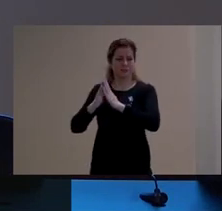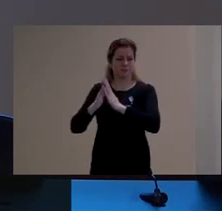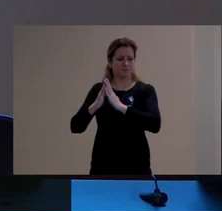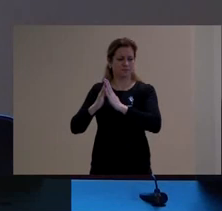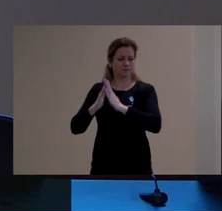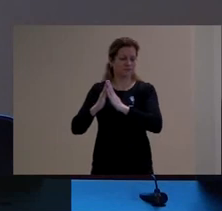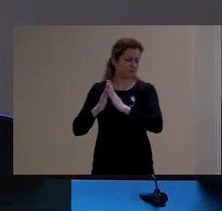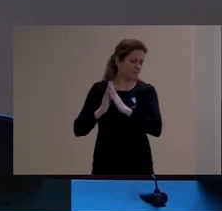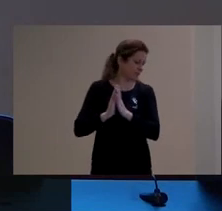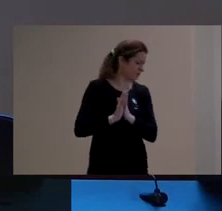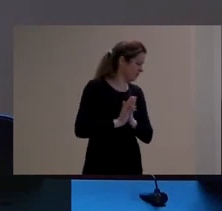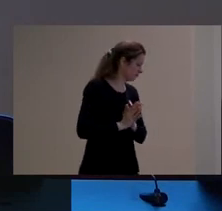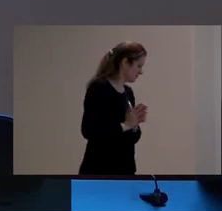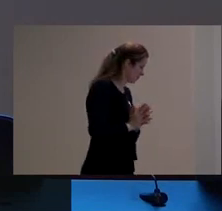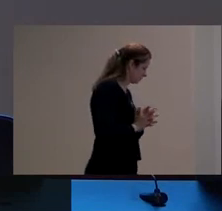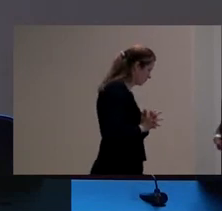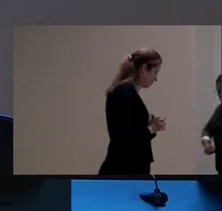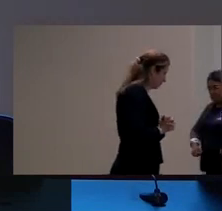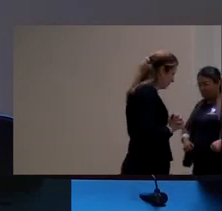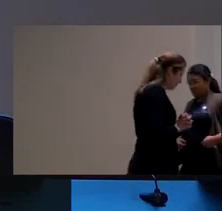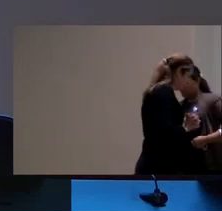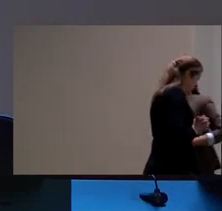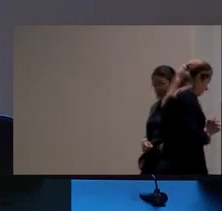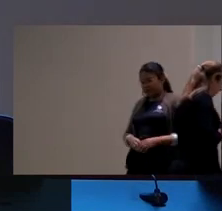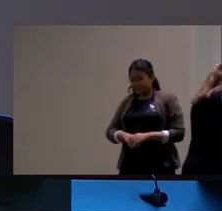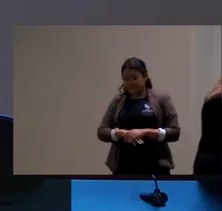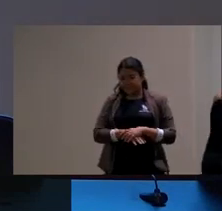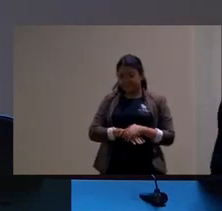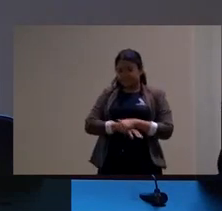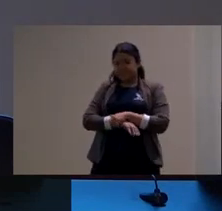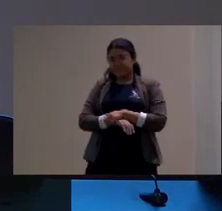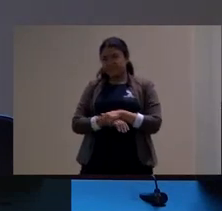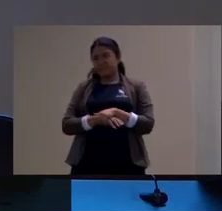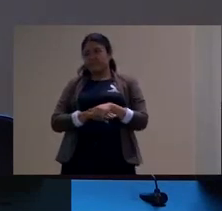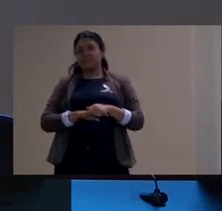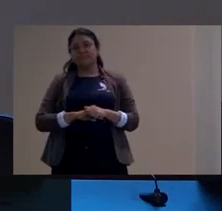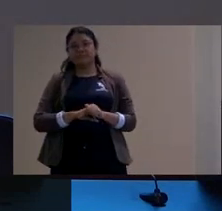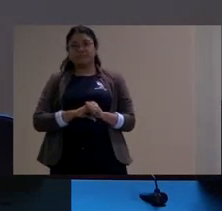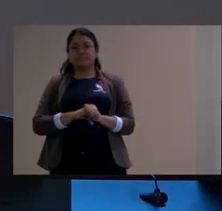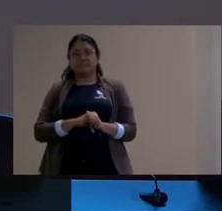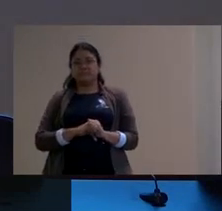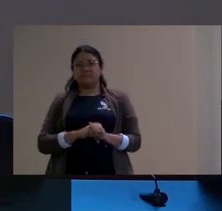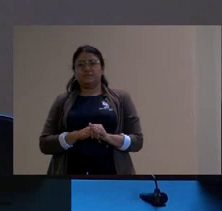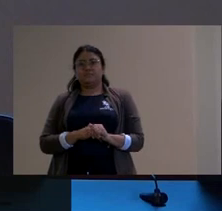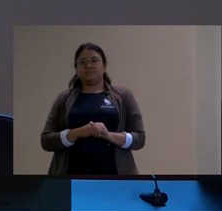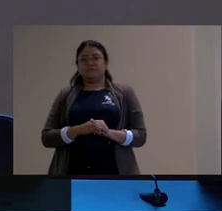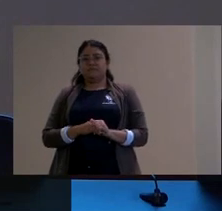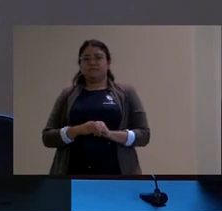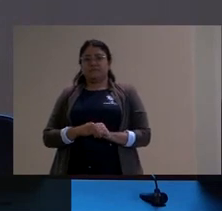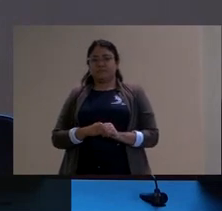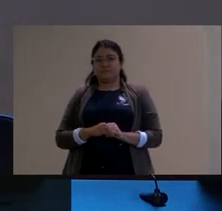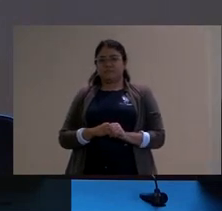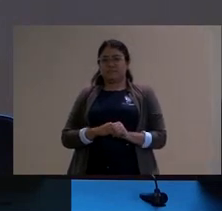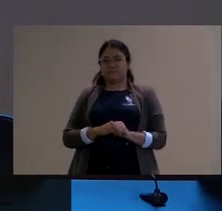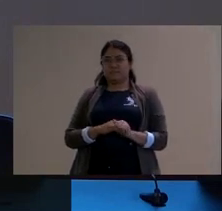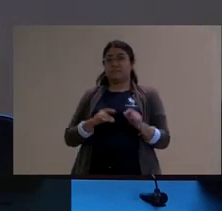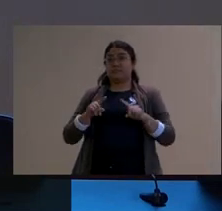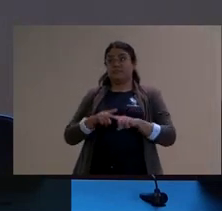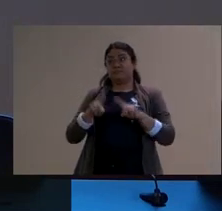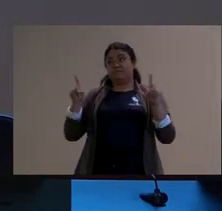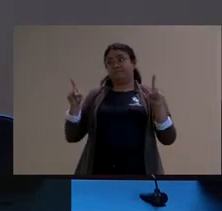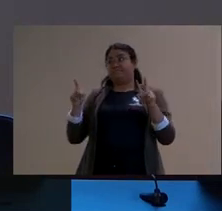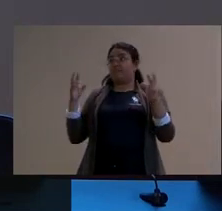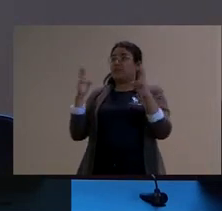tipo específico de experiência mas ao mesmo tempo a forma como ele se relaciona com com esses